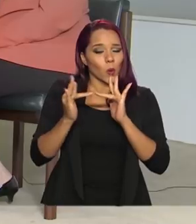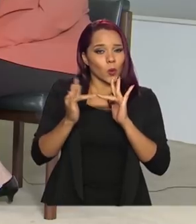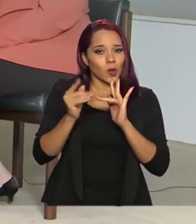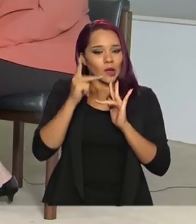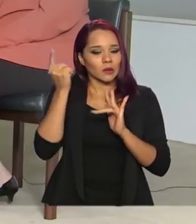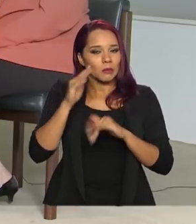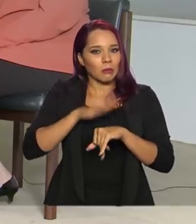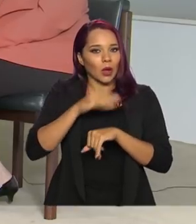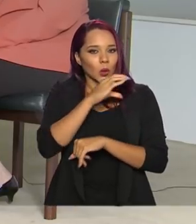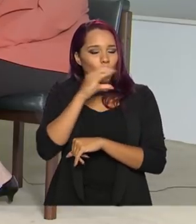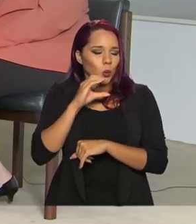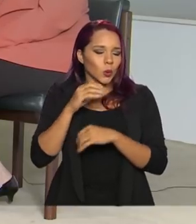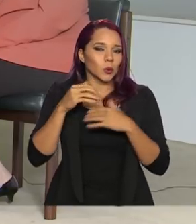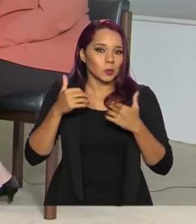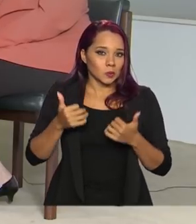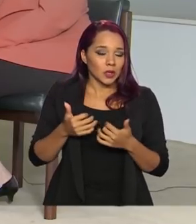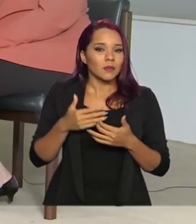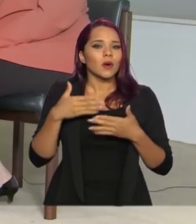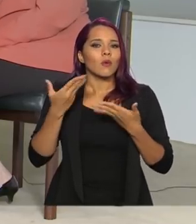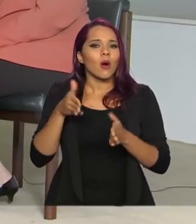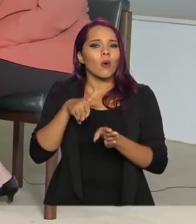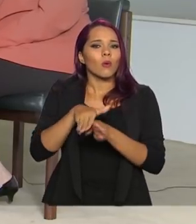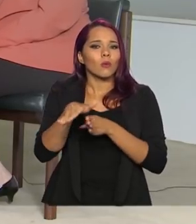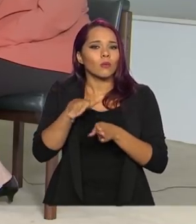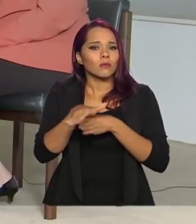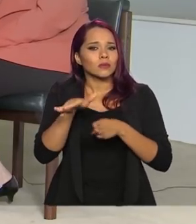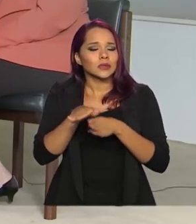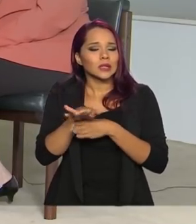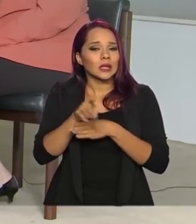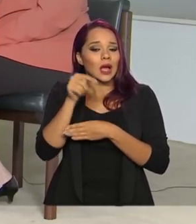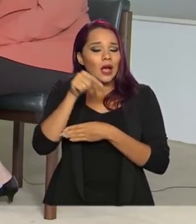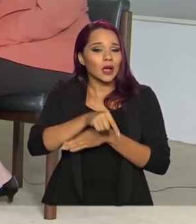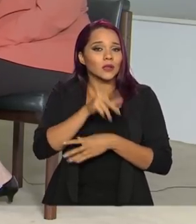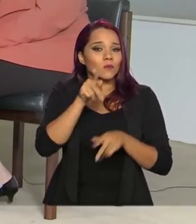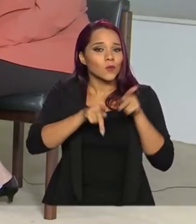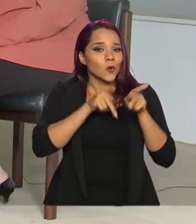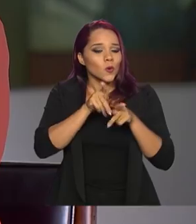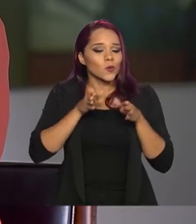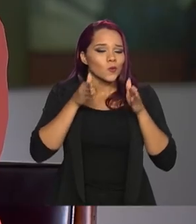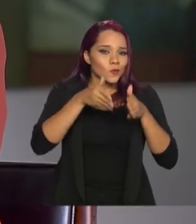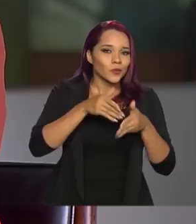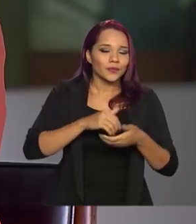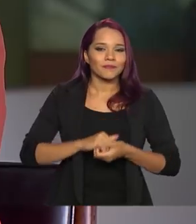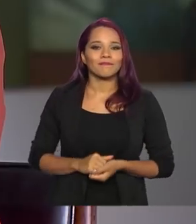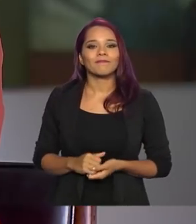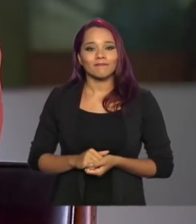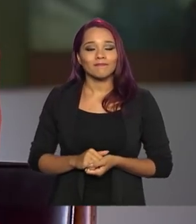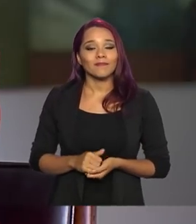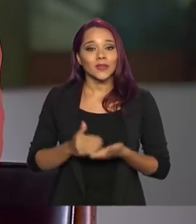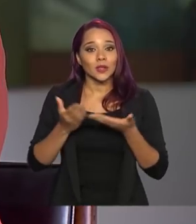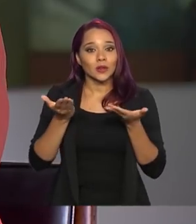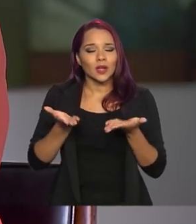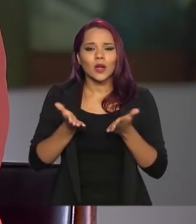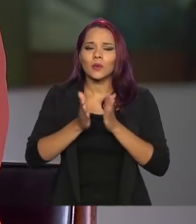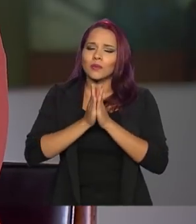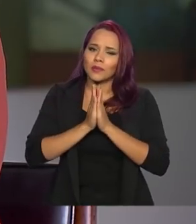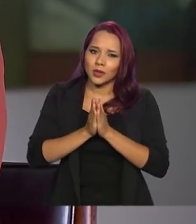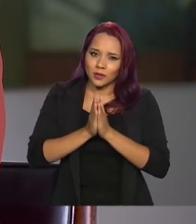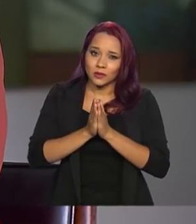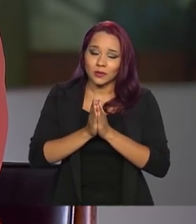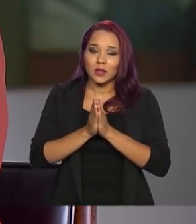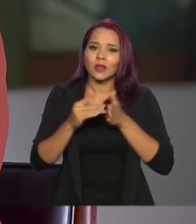com mais adultos e tal, qual é a orientação com relação a esse público específico? Eu quero fazer um apelo,